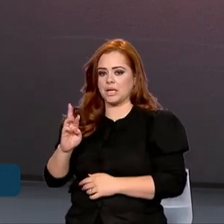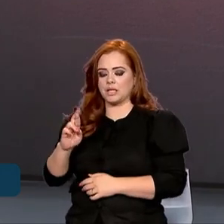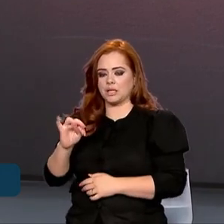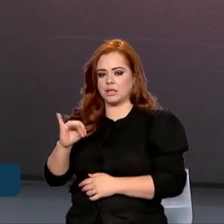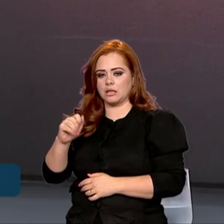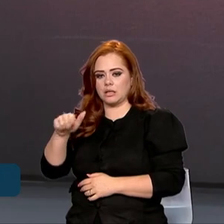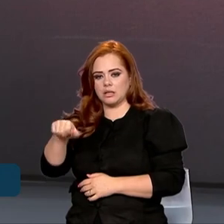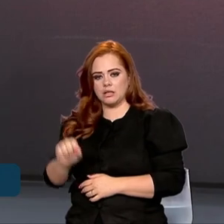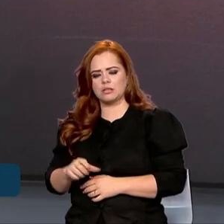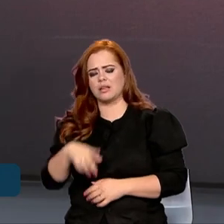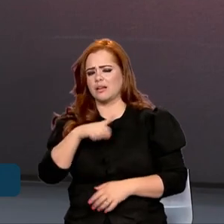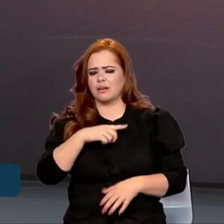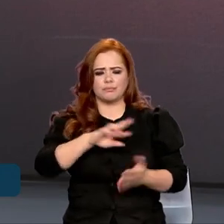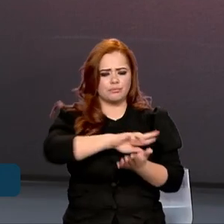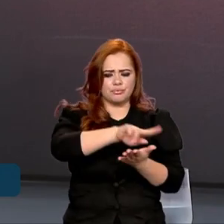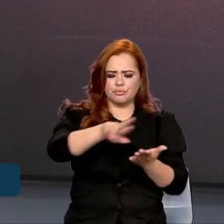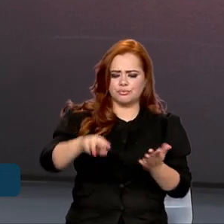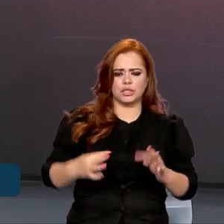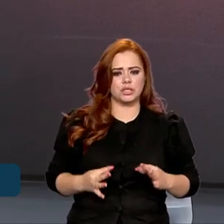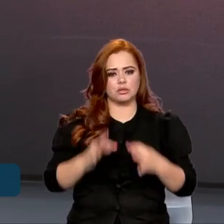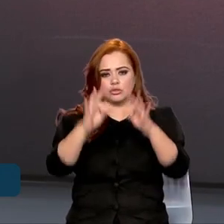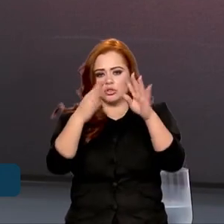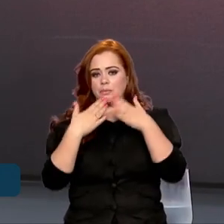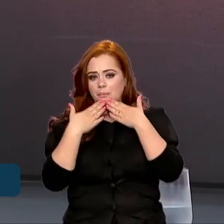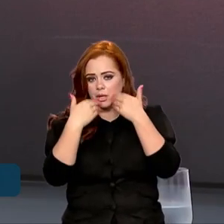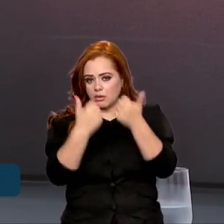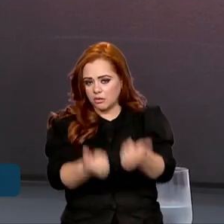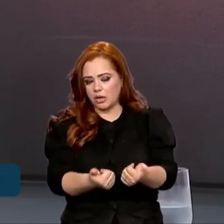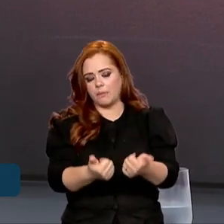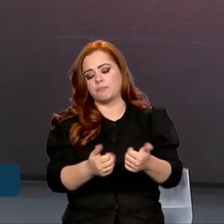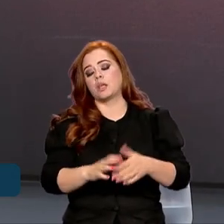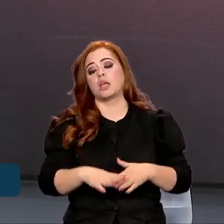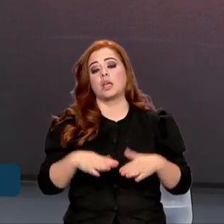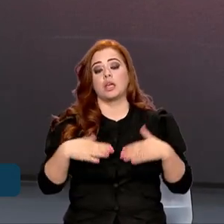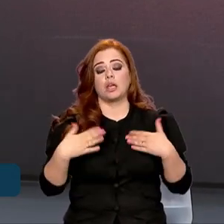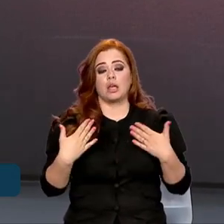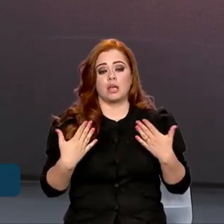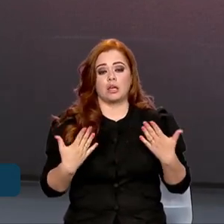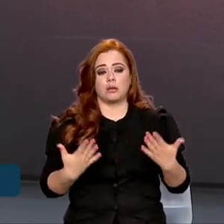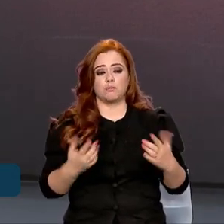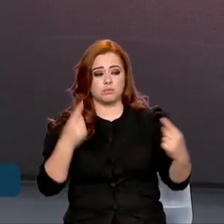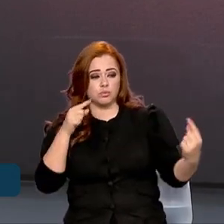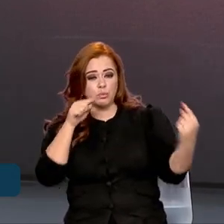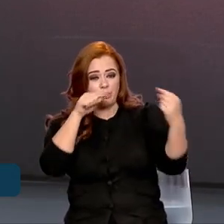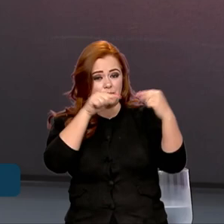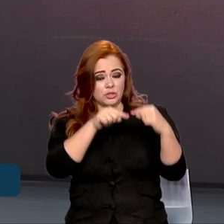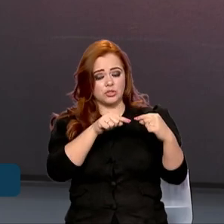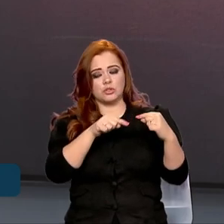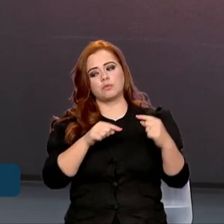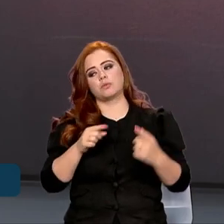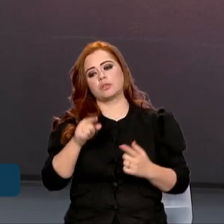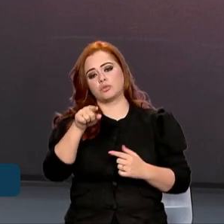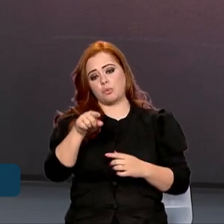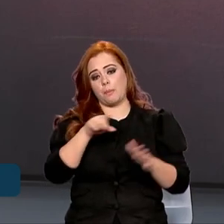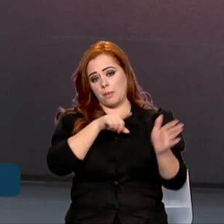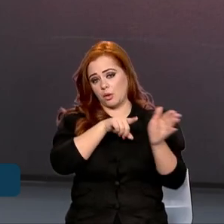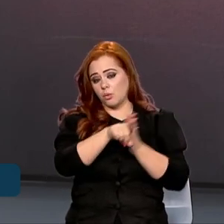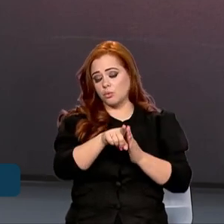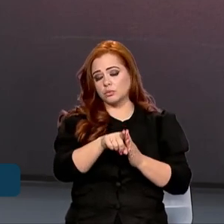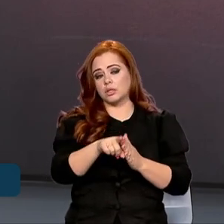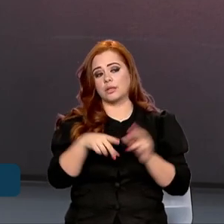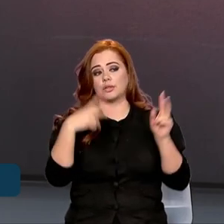uma série de novas tecnologias para melhorar essa qualidade do suprimento. Mas, objetivamente, a sua pergunta, a nossa